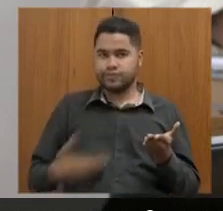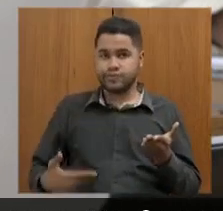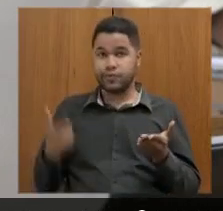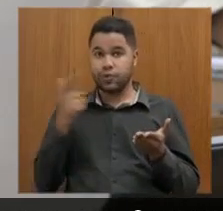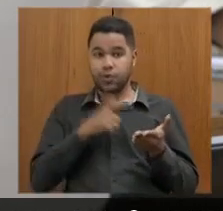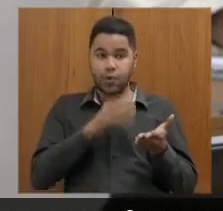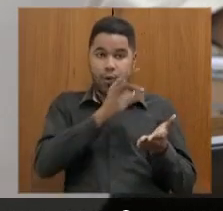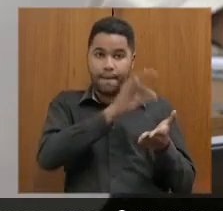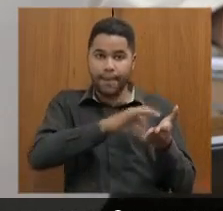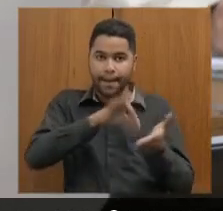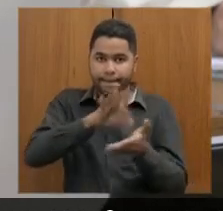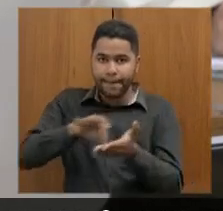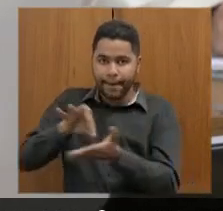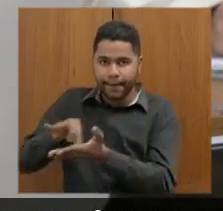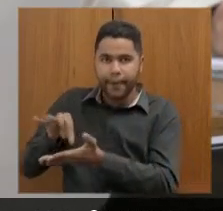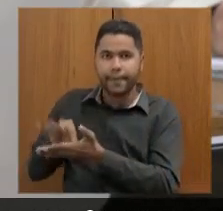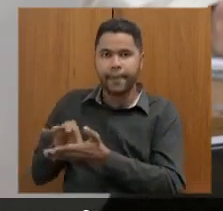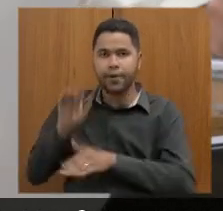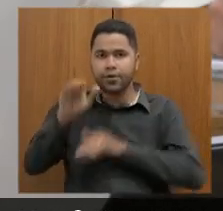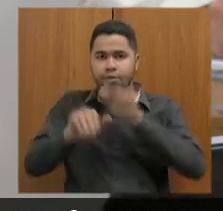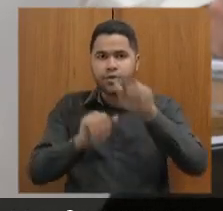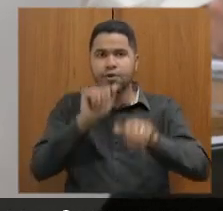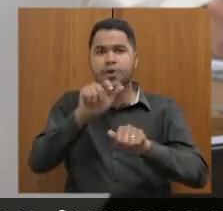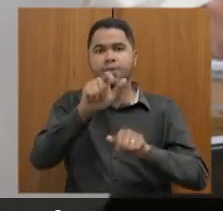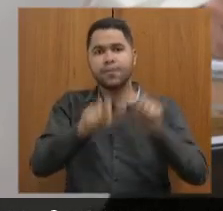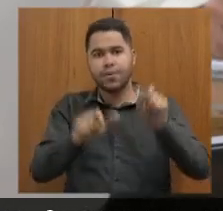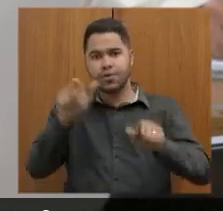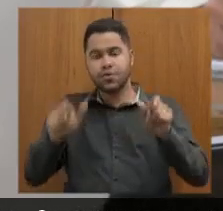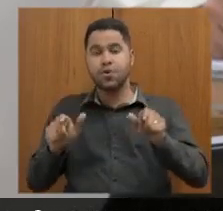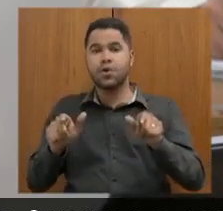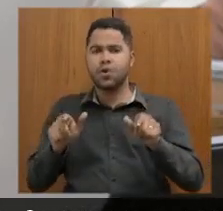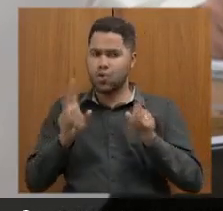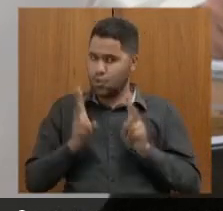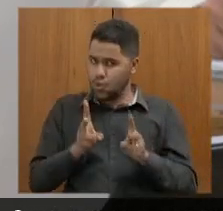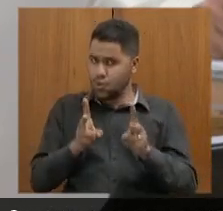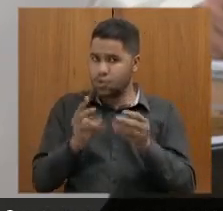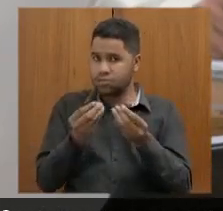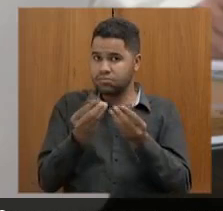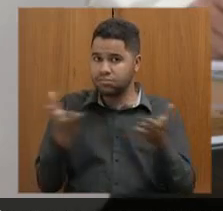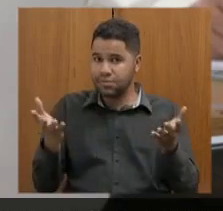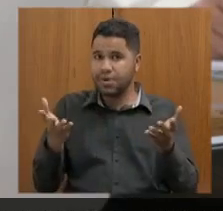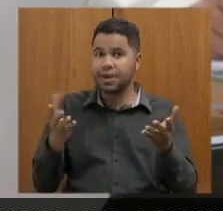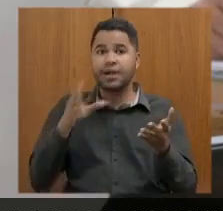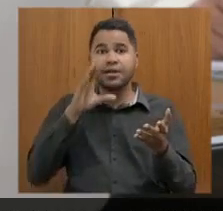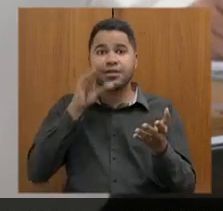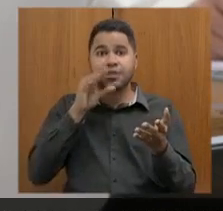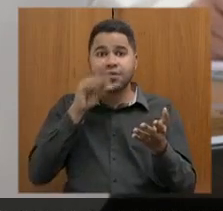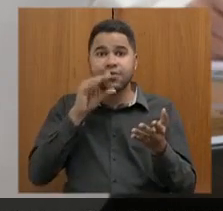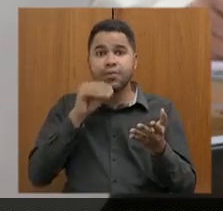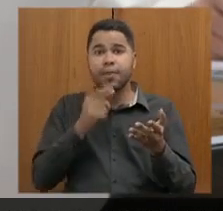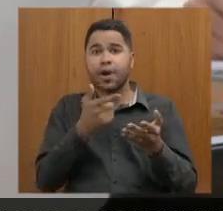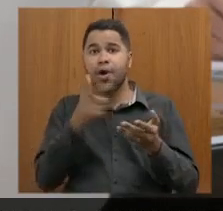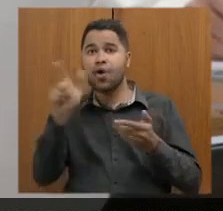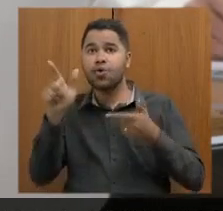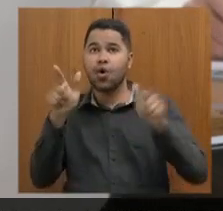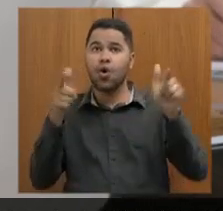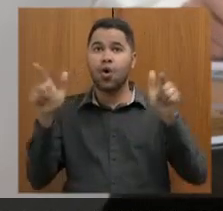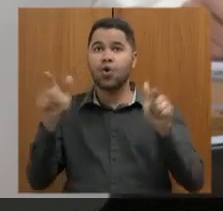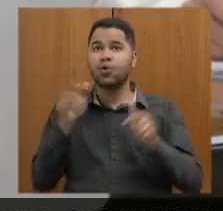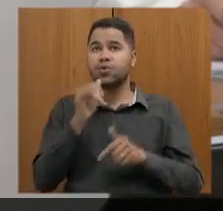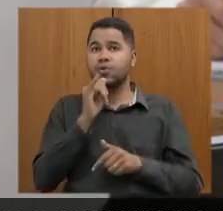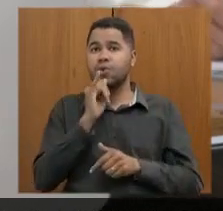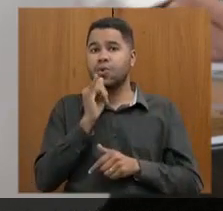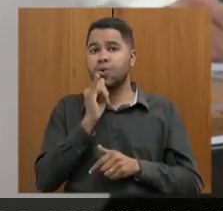contratar, fazer a convocação, o Estado continuará cedendo os servidores em adjunção para outras redes de ensino